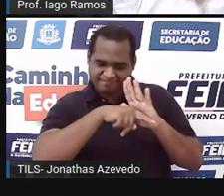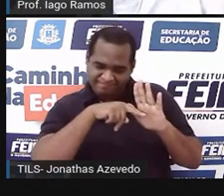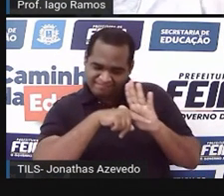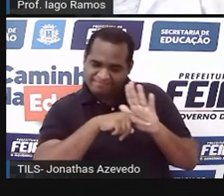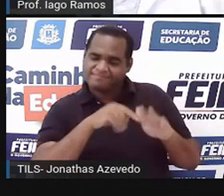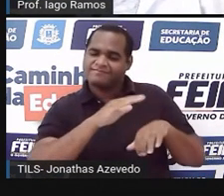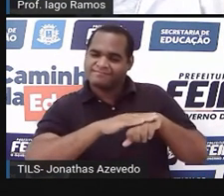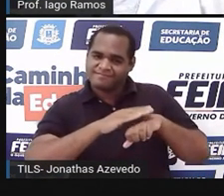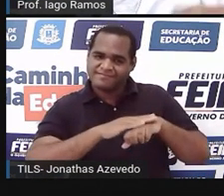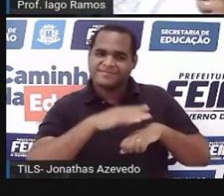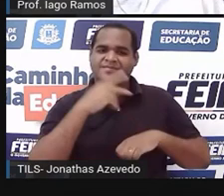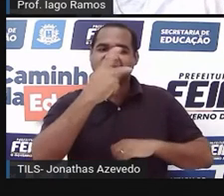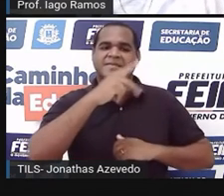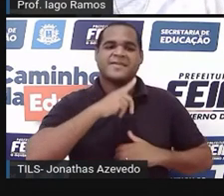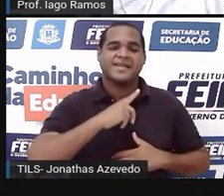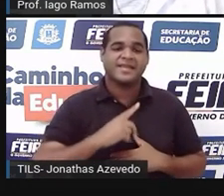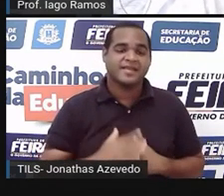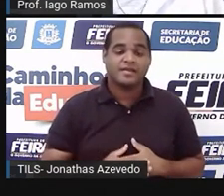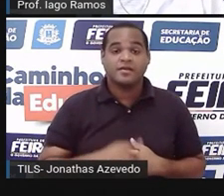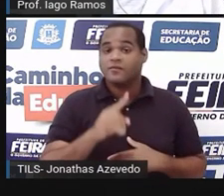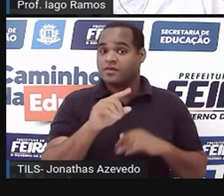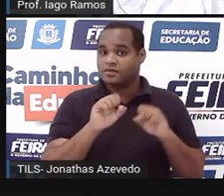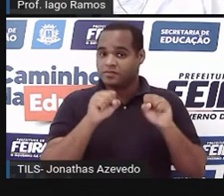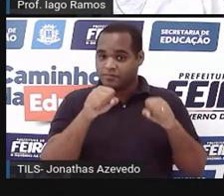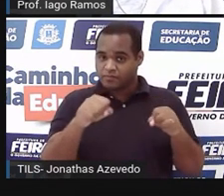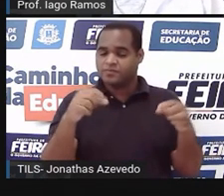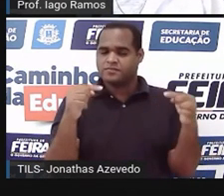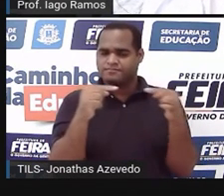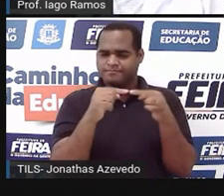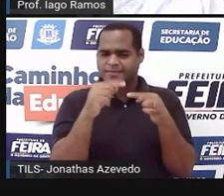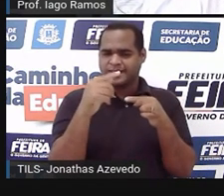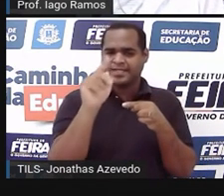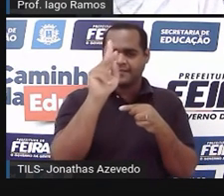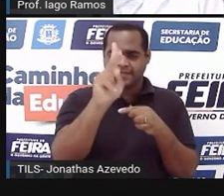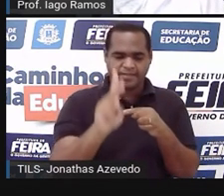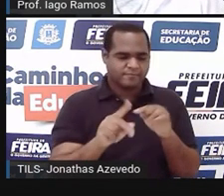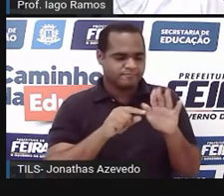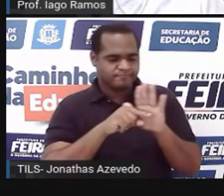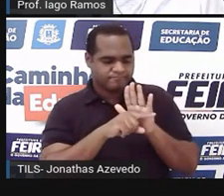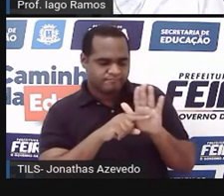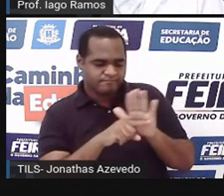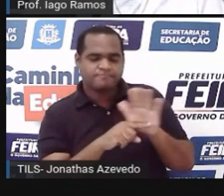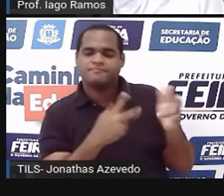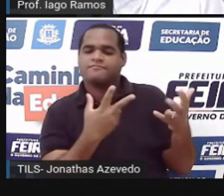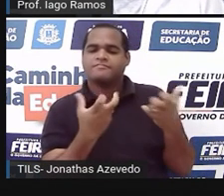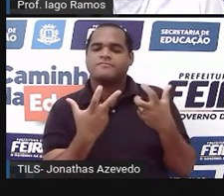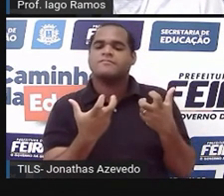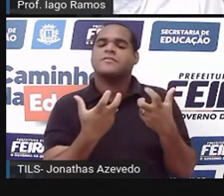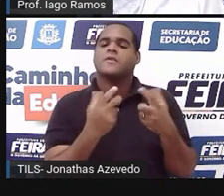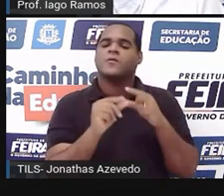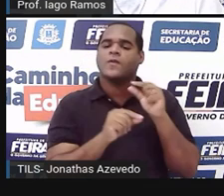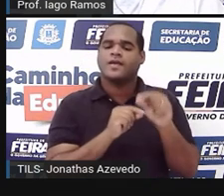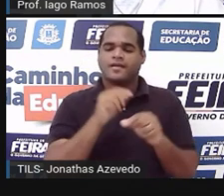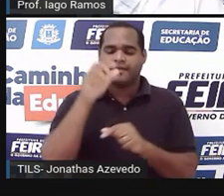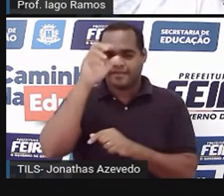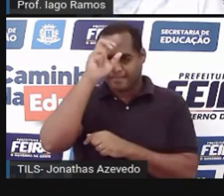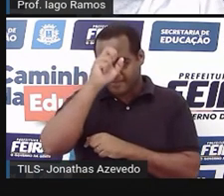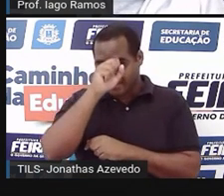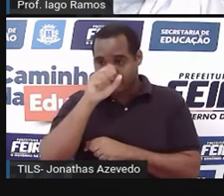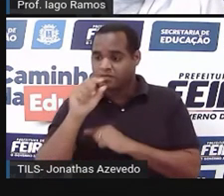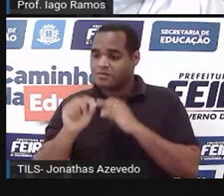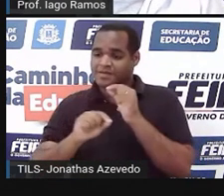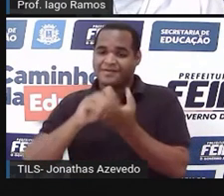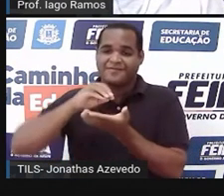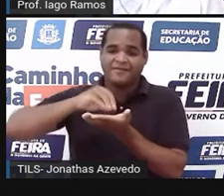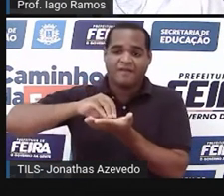mesma quando você faz isso né? você de fato consegue perceber o que é que você aprendeu onde